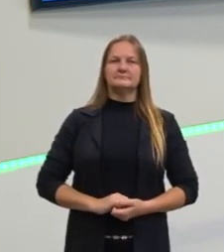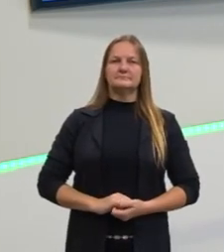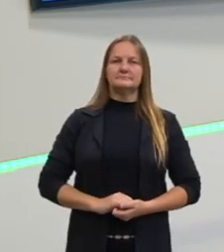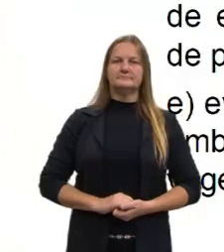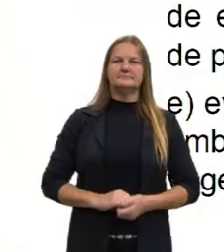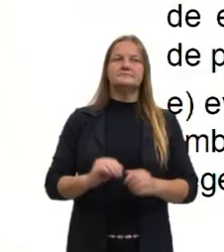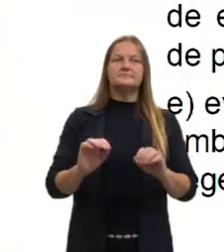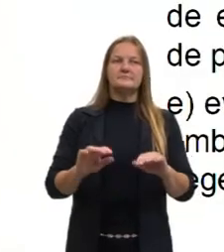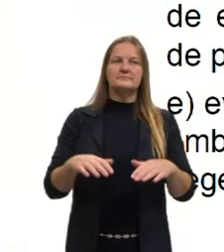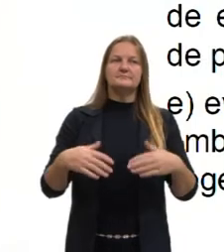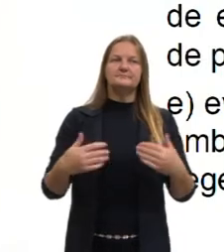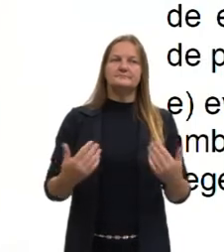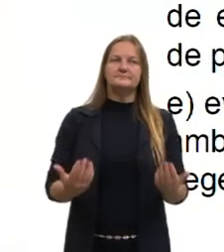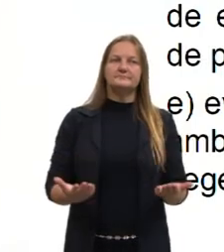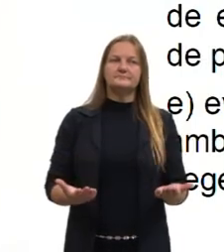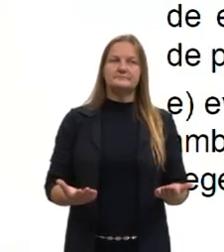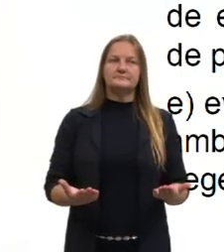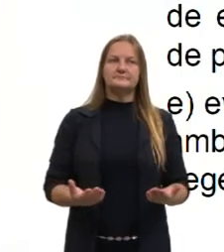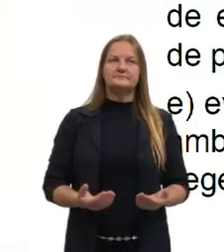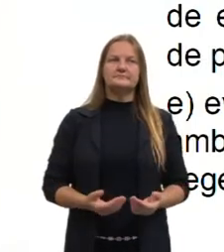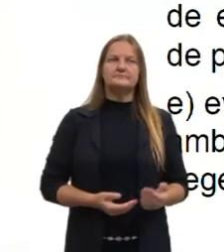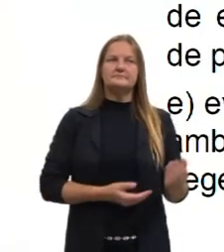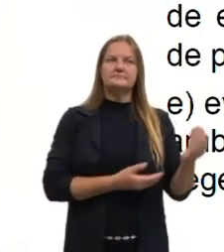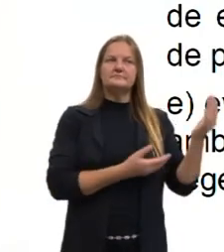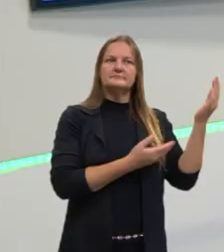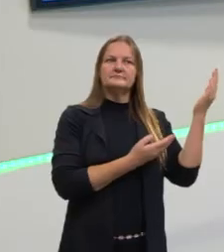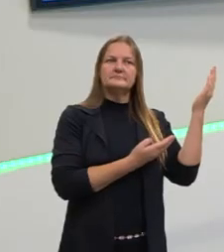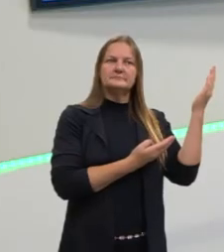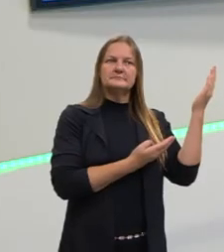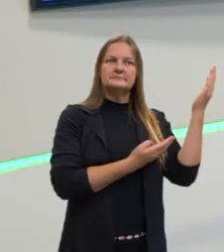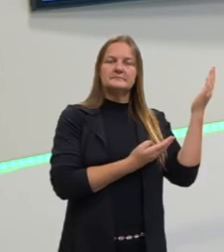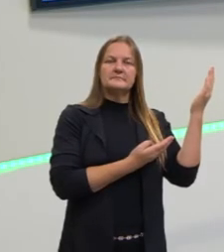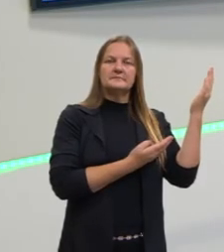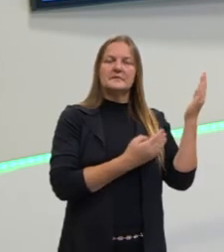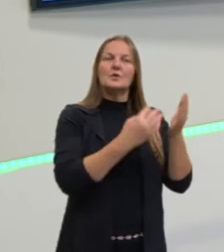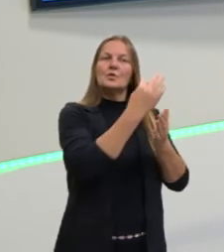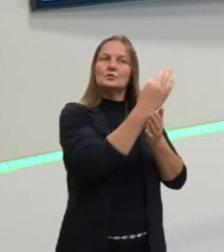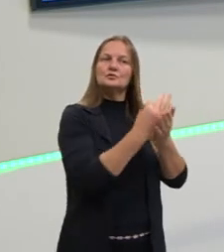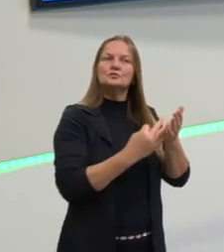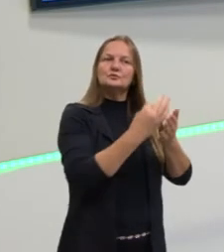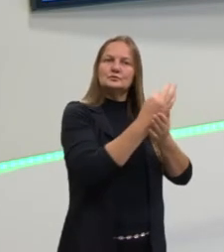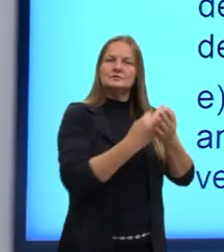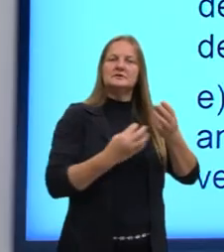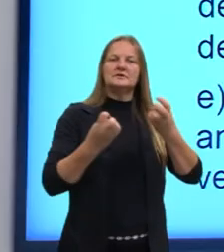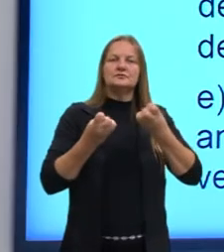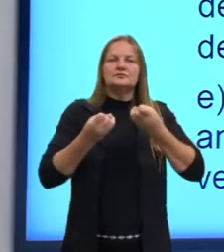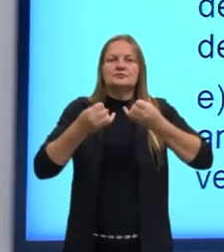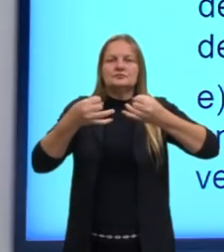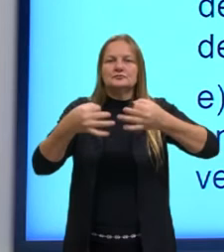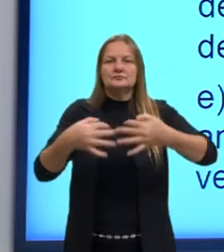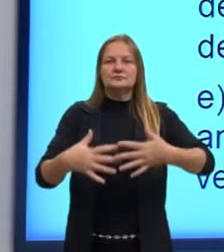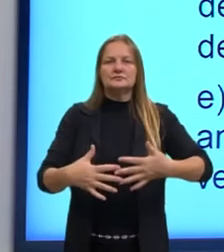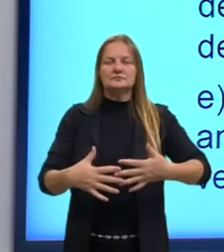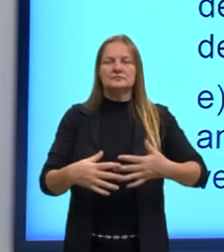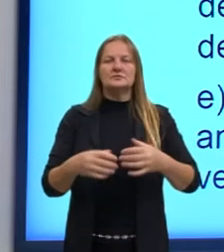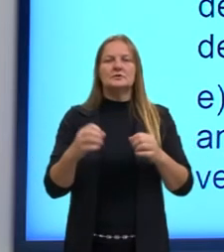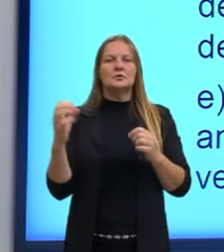Então, a situação exposta no texto e suas implicações,